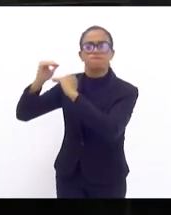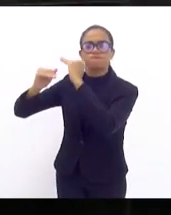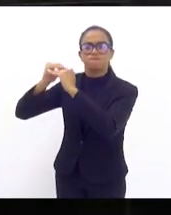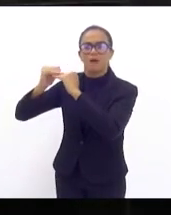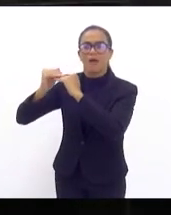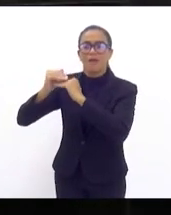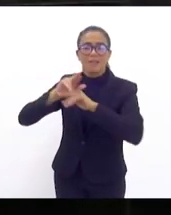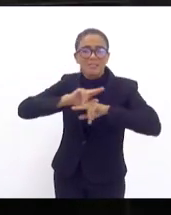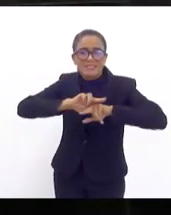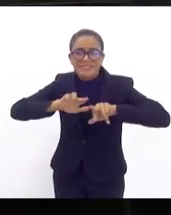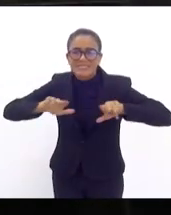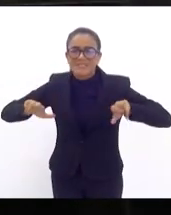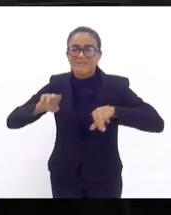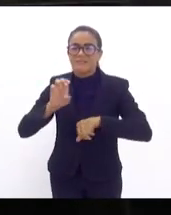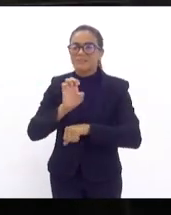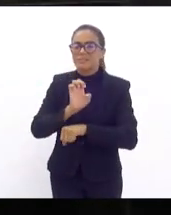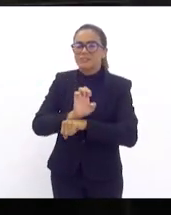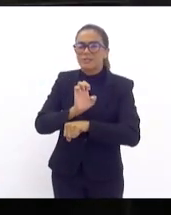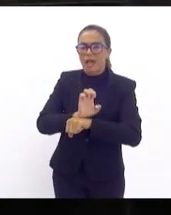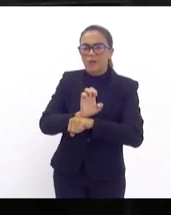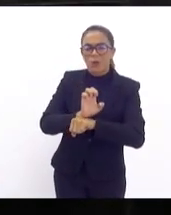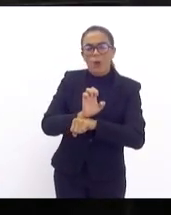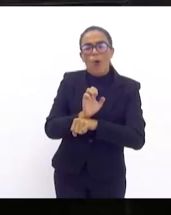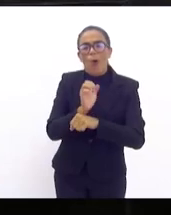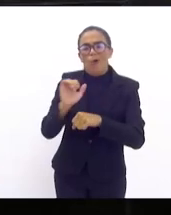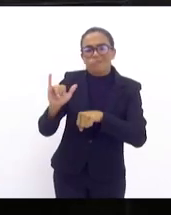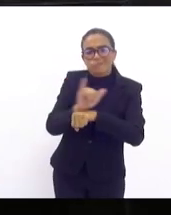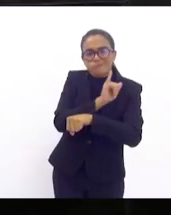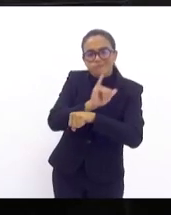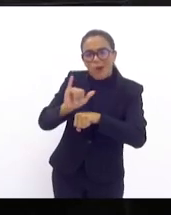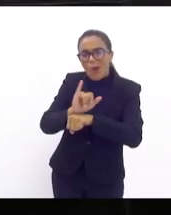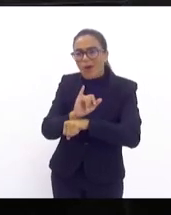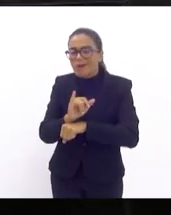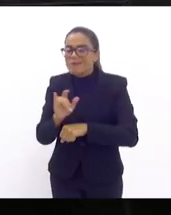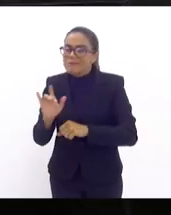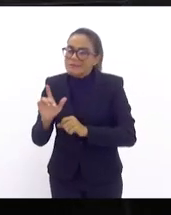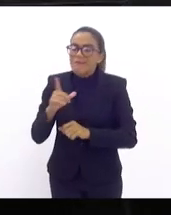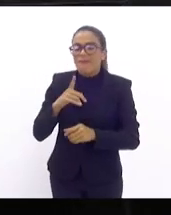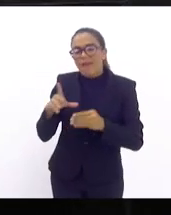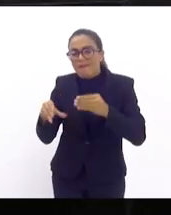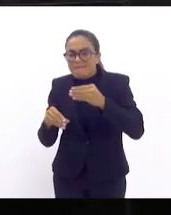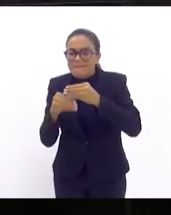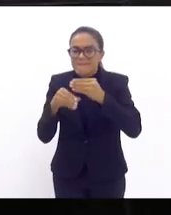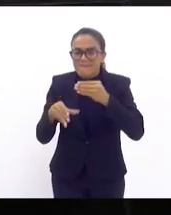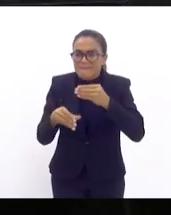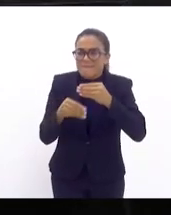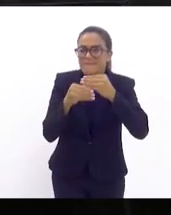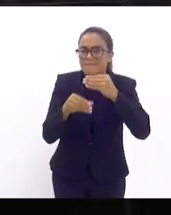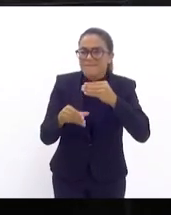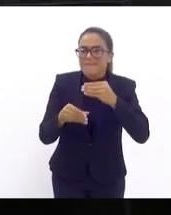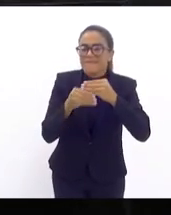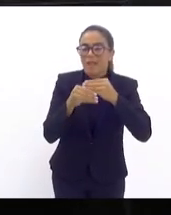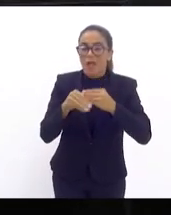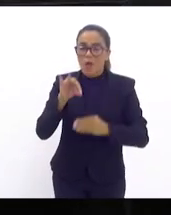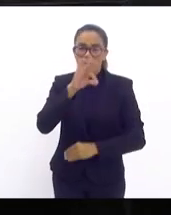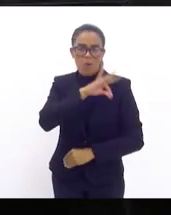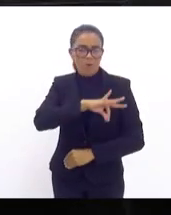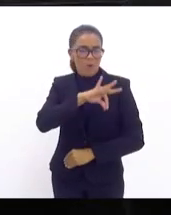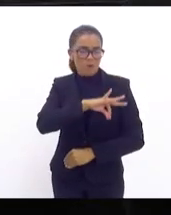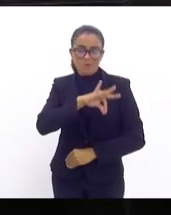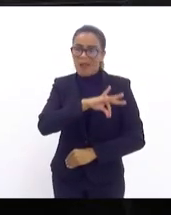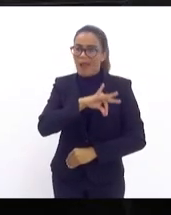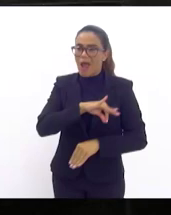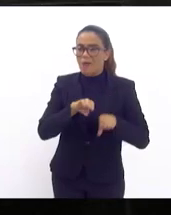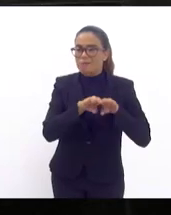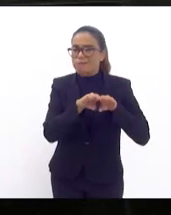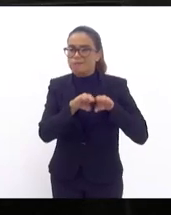Estados, de uma maneira ou de outra, vêm implementando o piso nacional do magistério, que